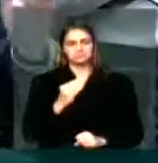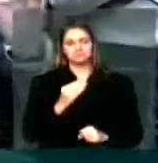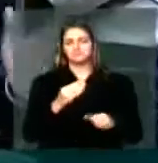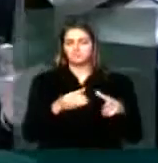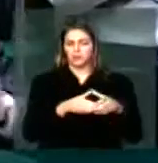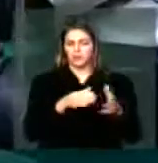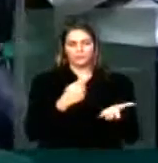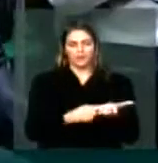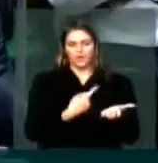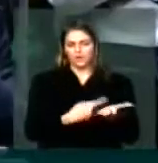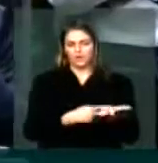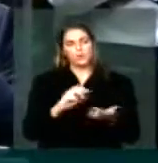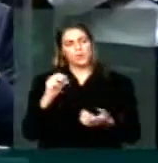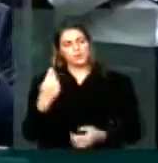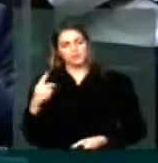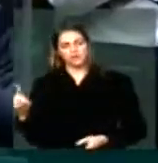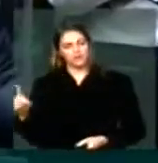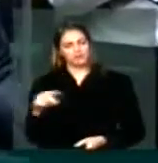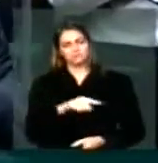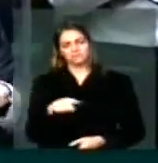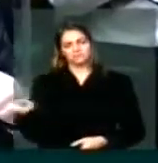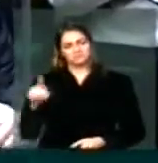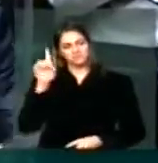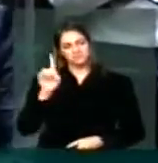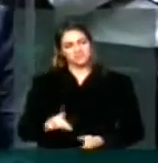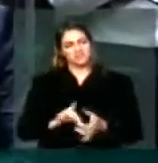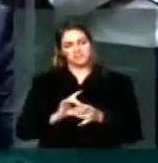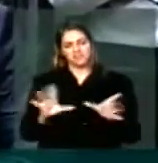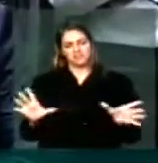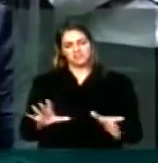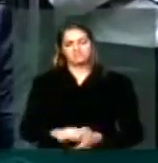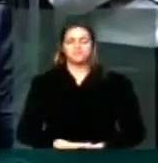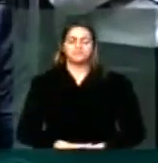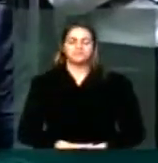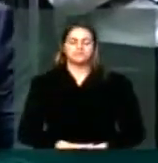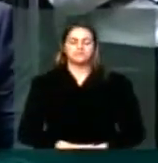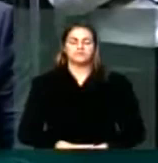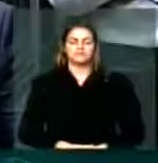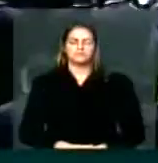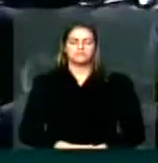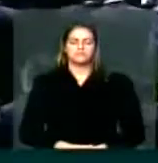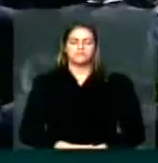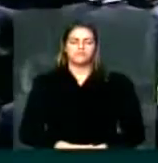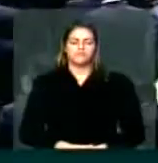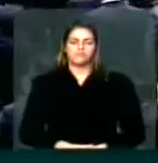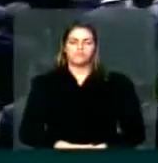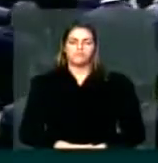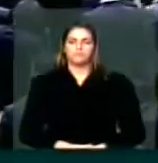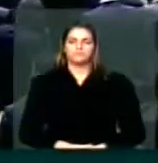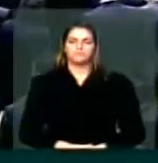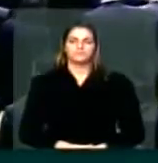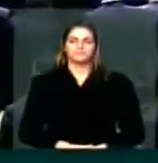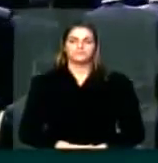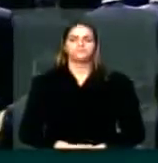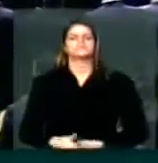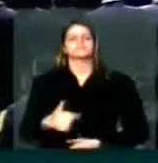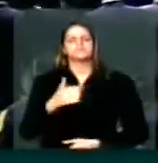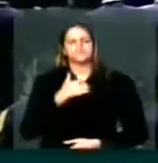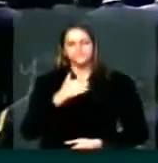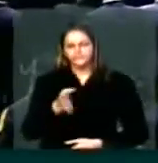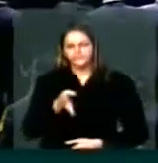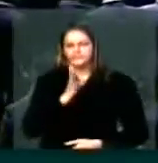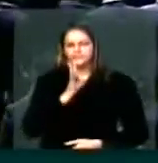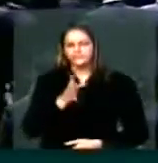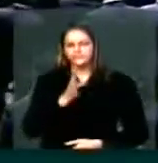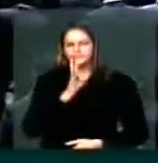de todos, inclusive do próprio PSDB. Senhor Presidente, eu era a líder da Niberia, acompanhei todo esse projeto